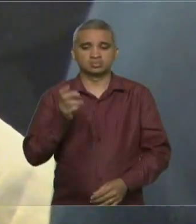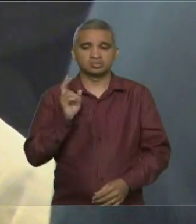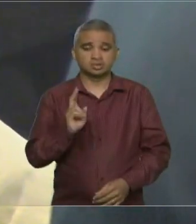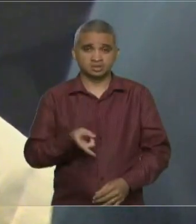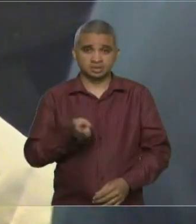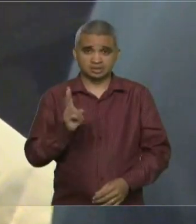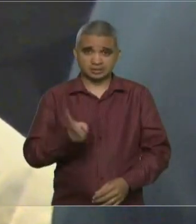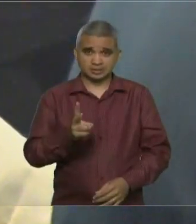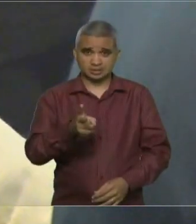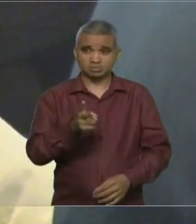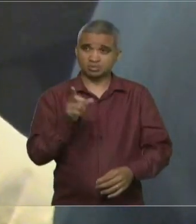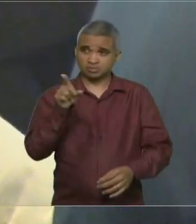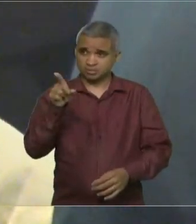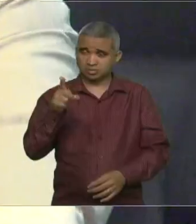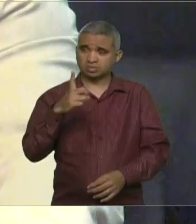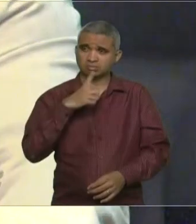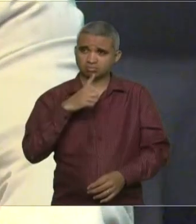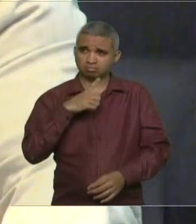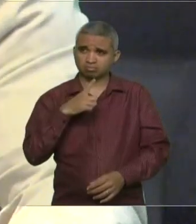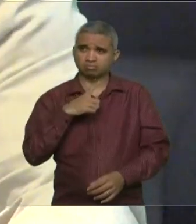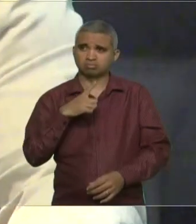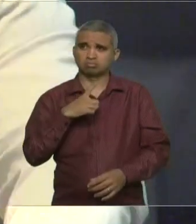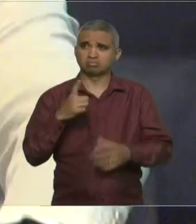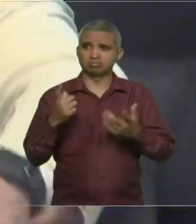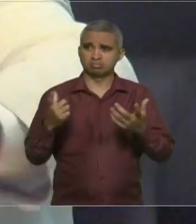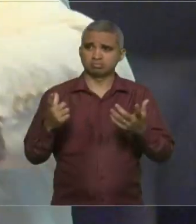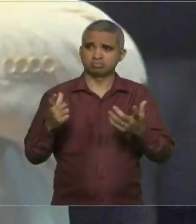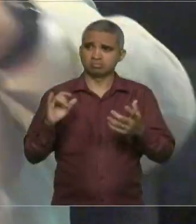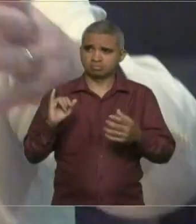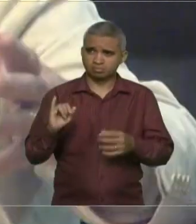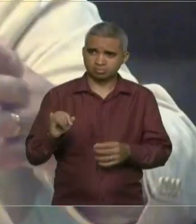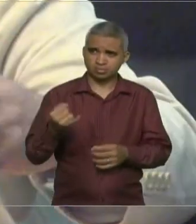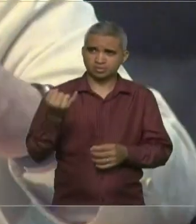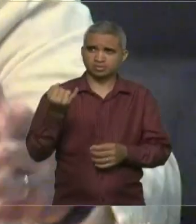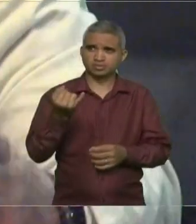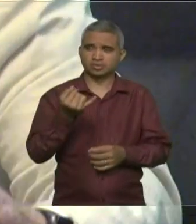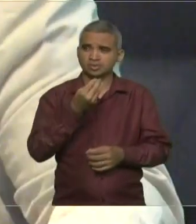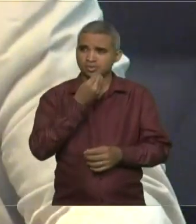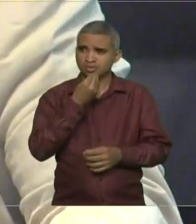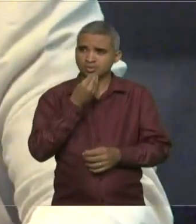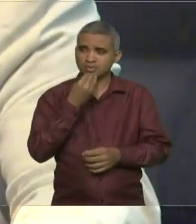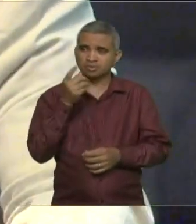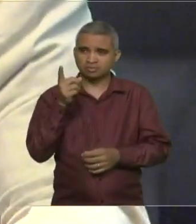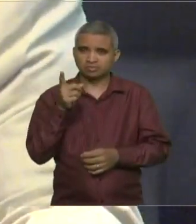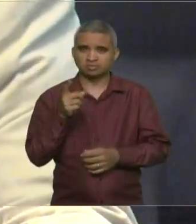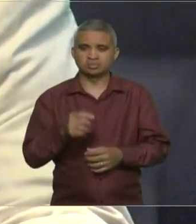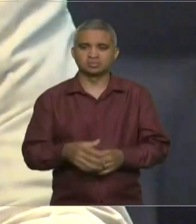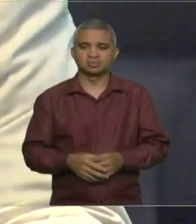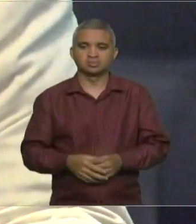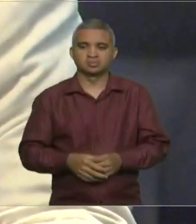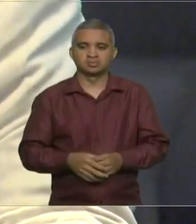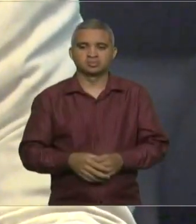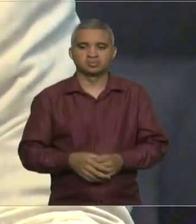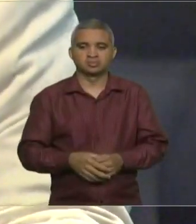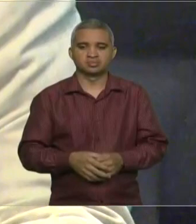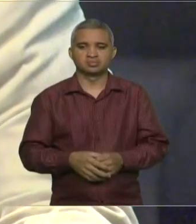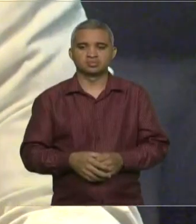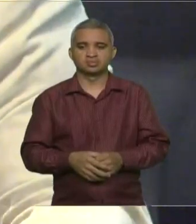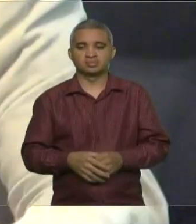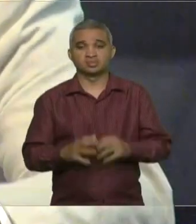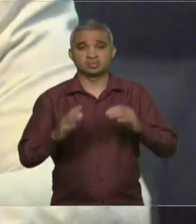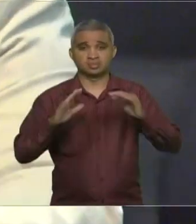oportunidade e esta casa por inteiro, eu tenho absoluta certeza